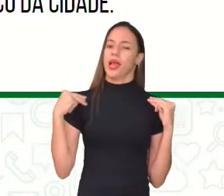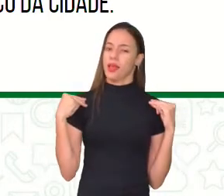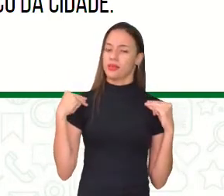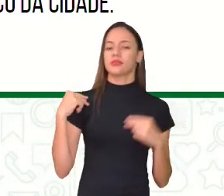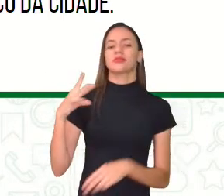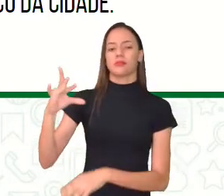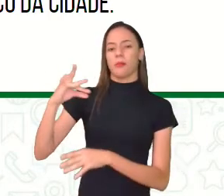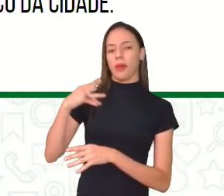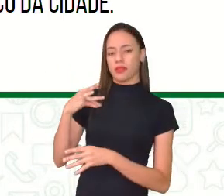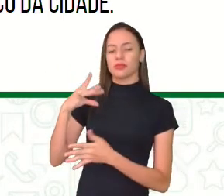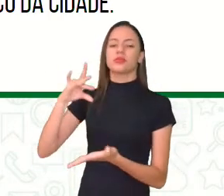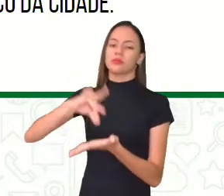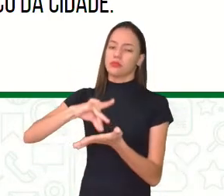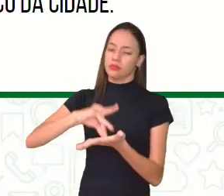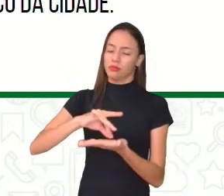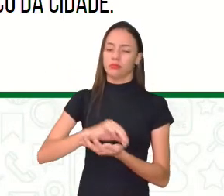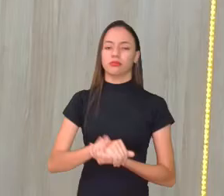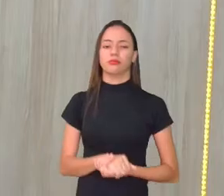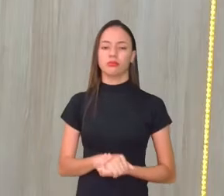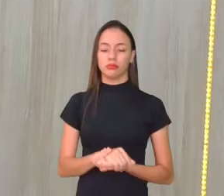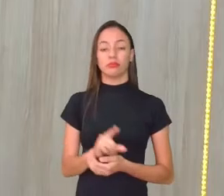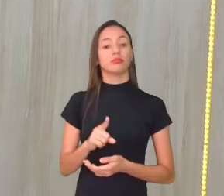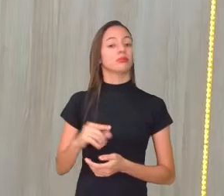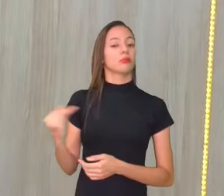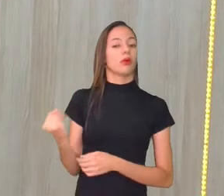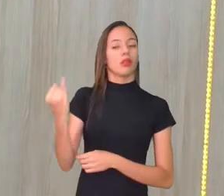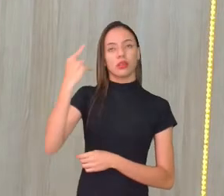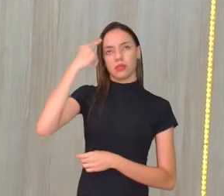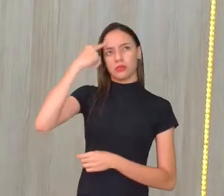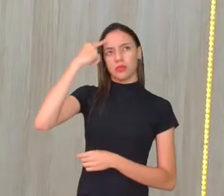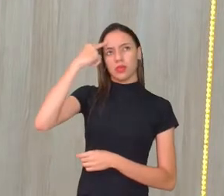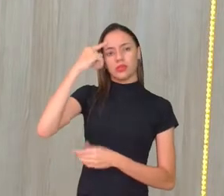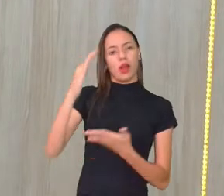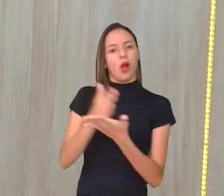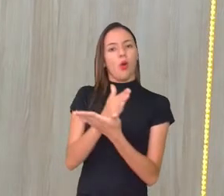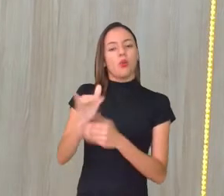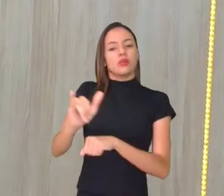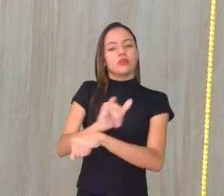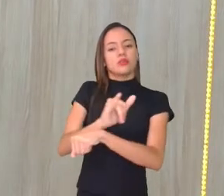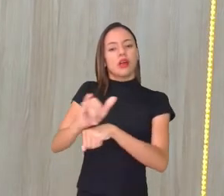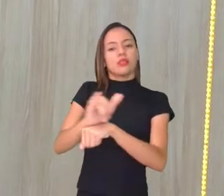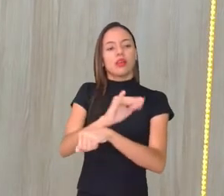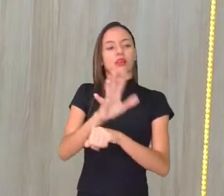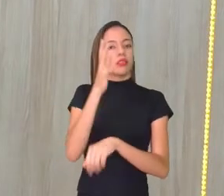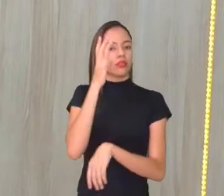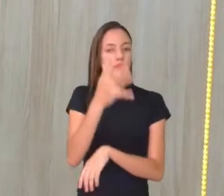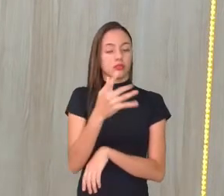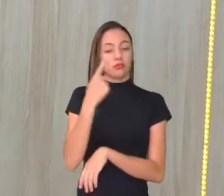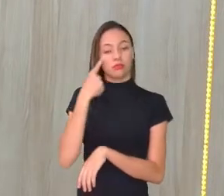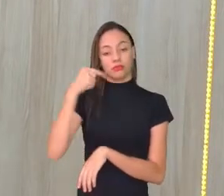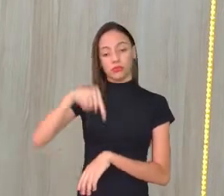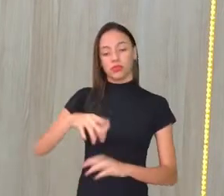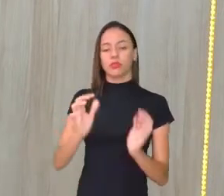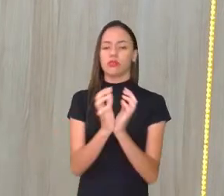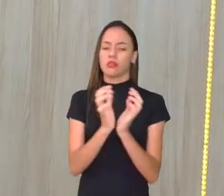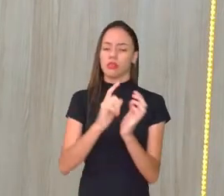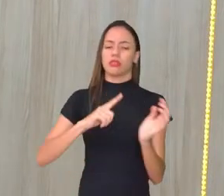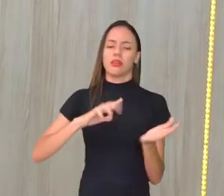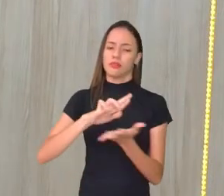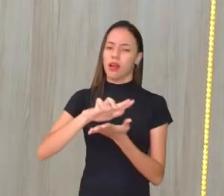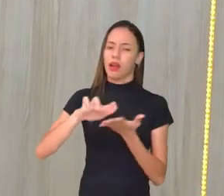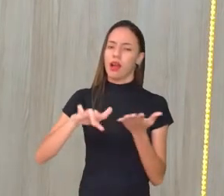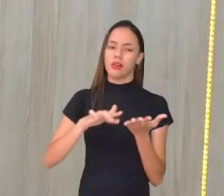Então, é muito importante a gente começar a pensar em alternativas. O Recife tem várias alternativas.